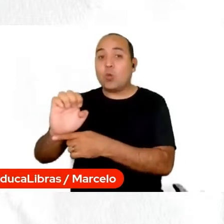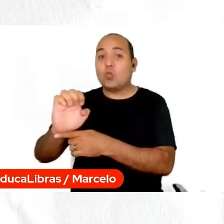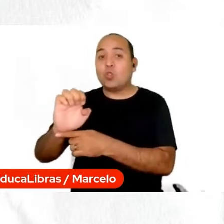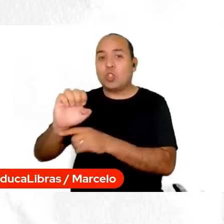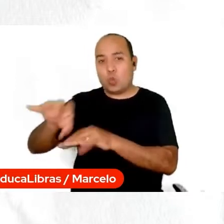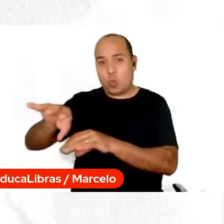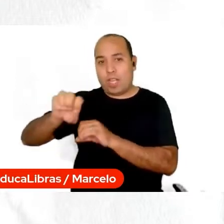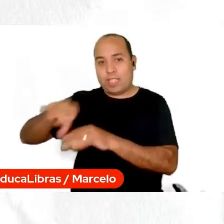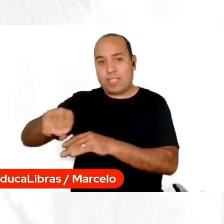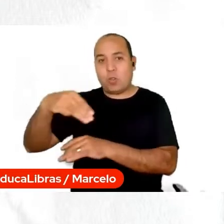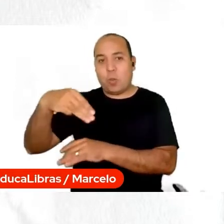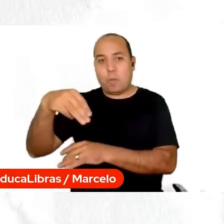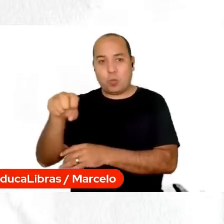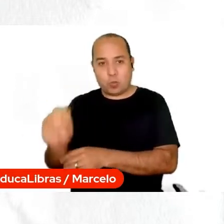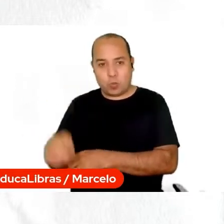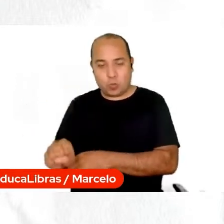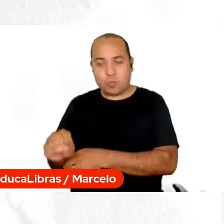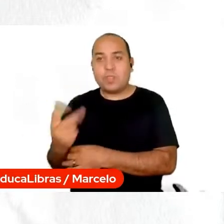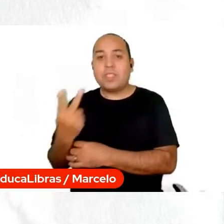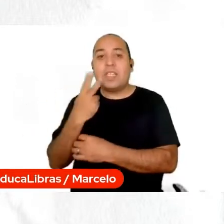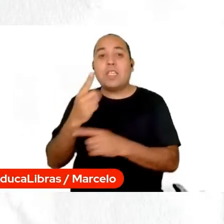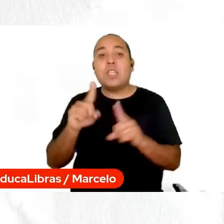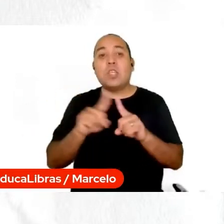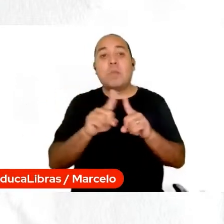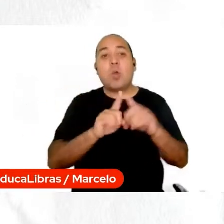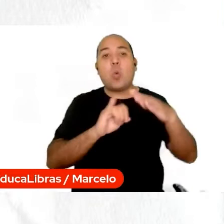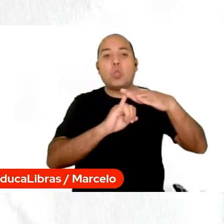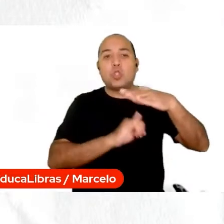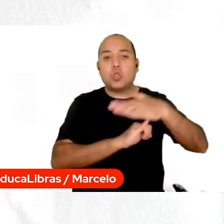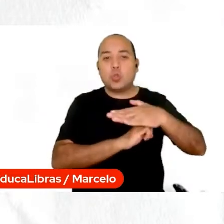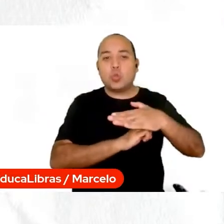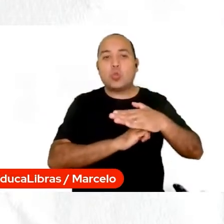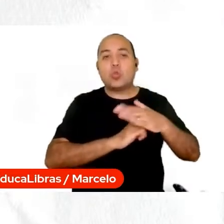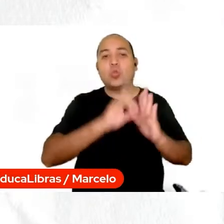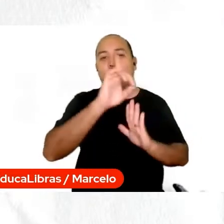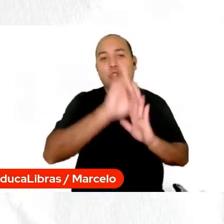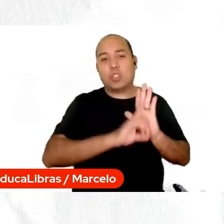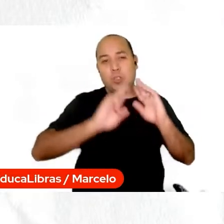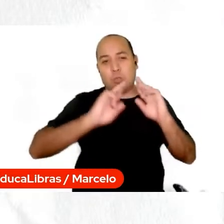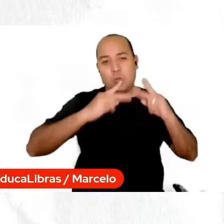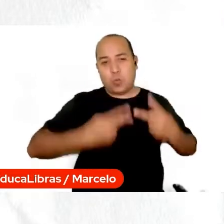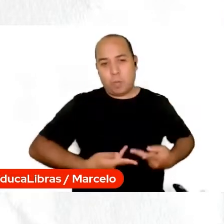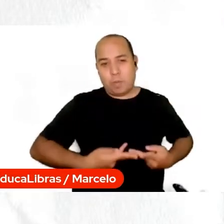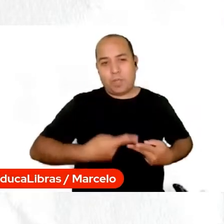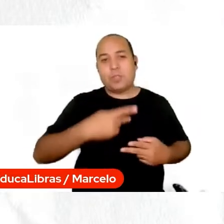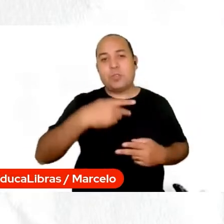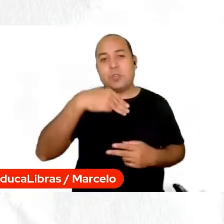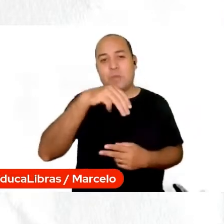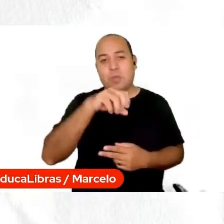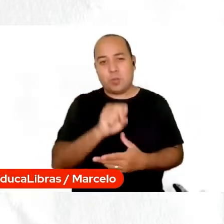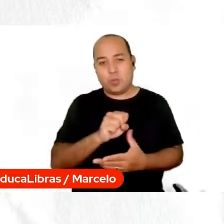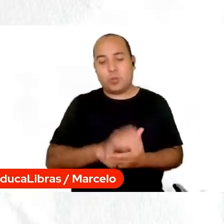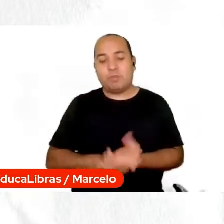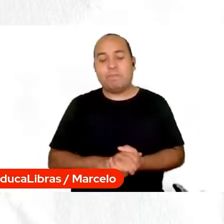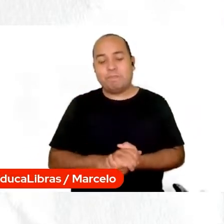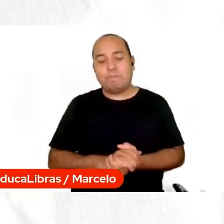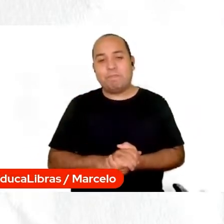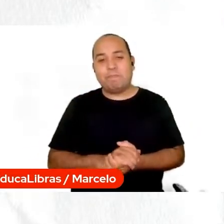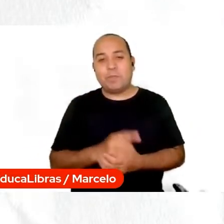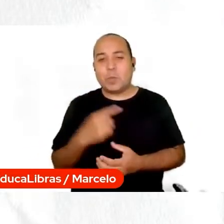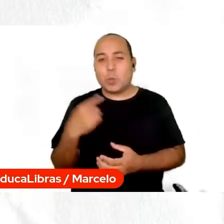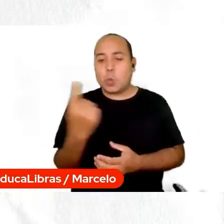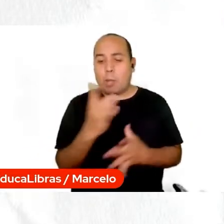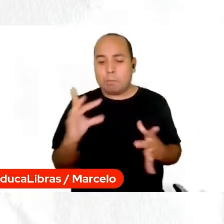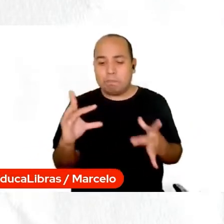e o Instituto de Direitos Humanos de Mato Grosso do Sul. Nós somos todos parceiros para que esse curso